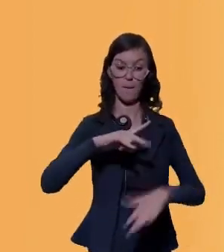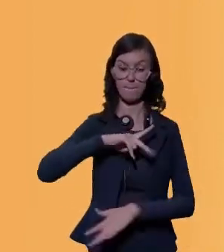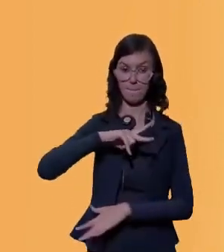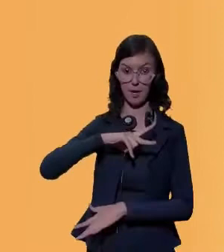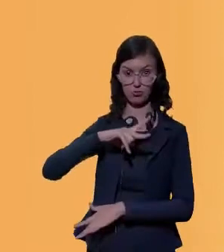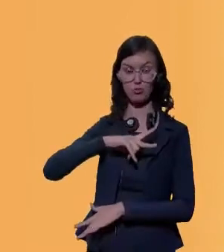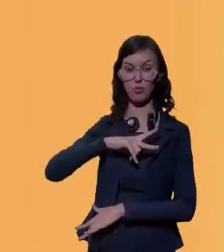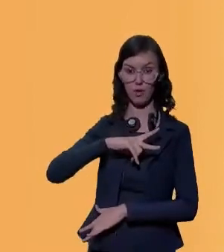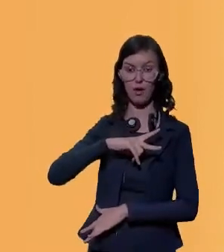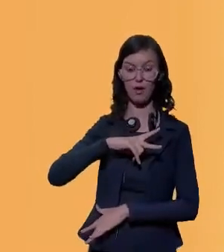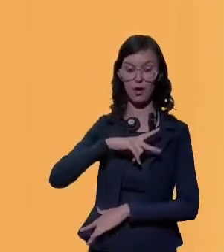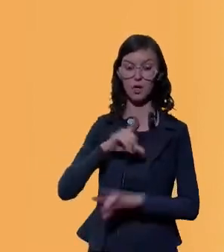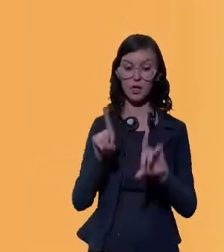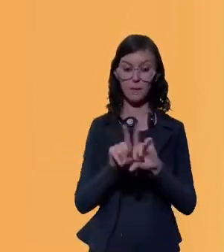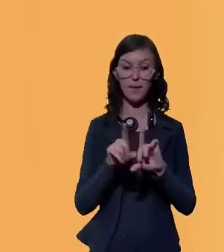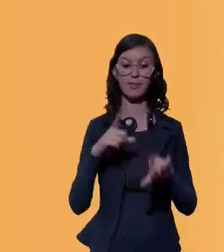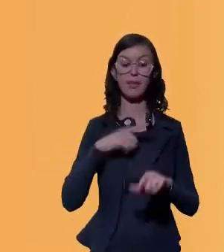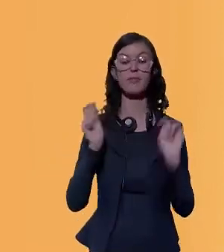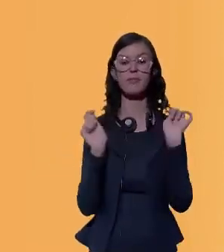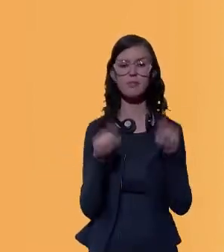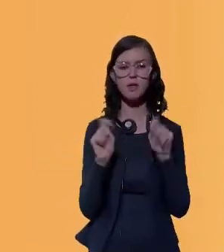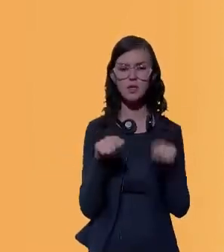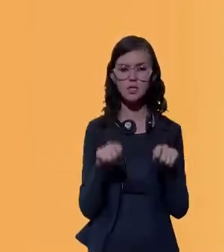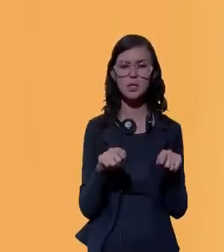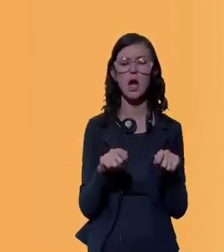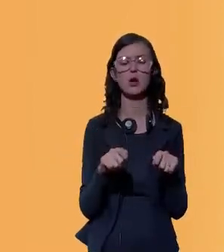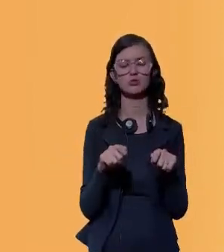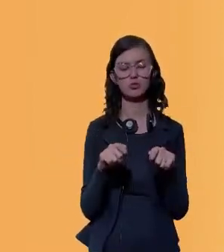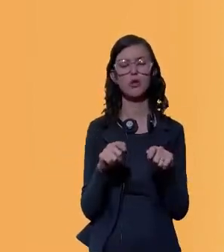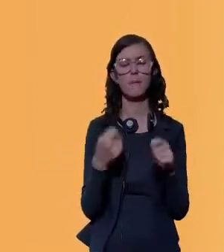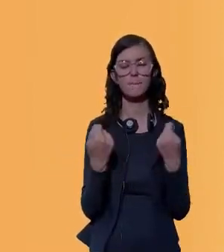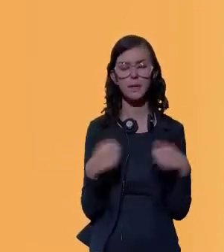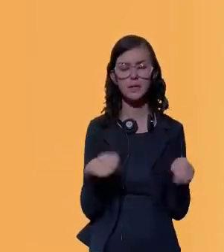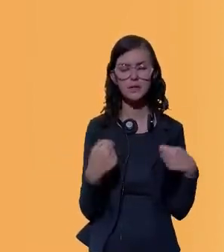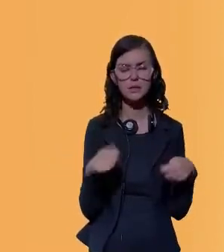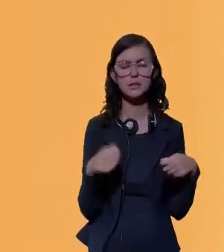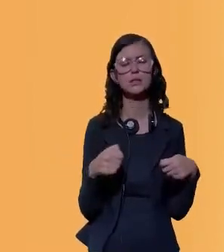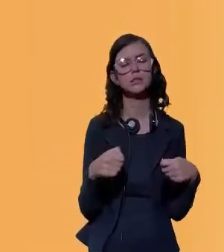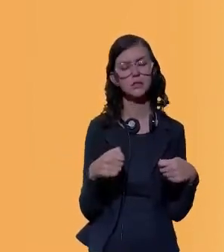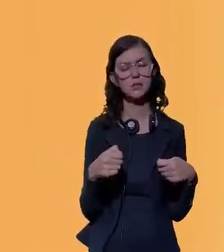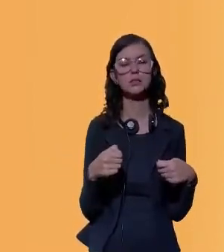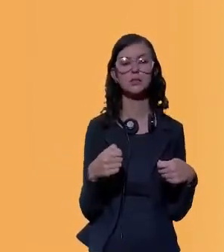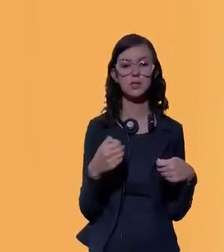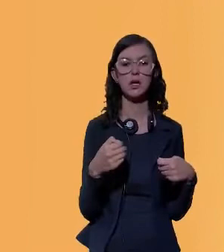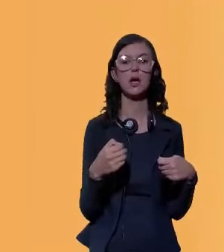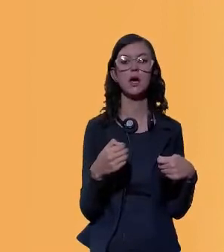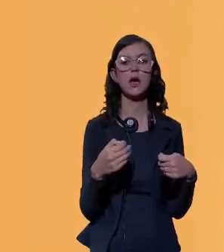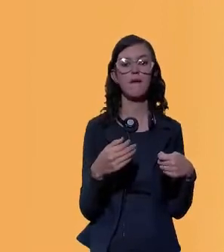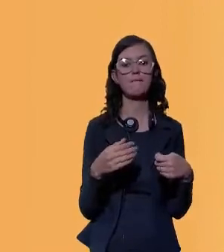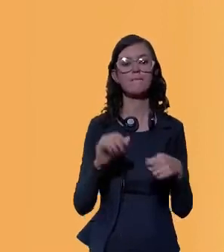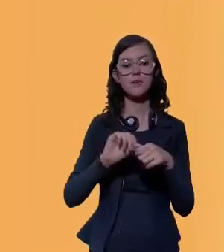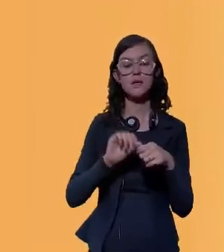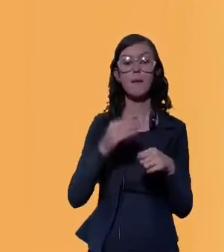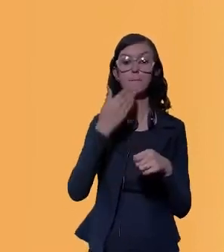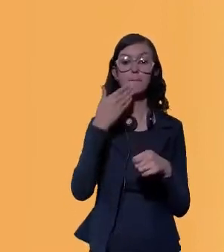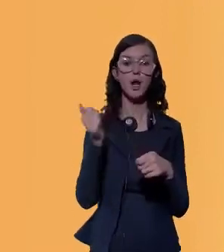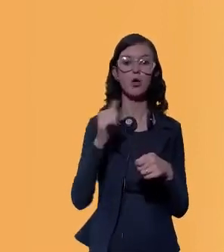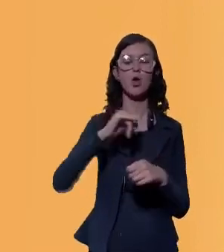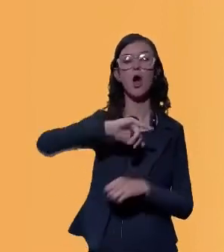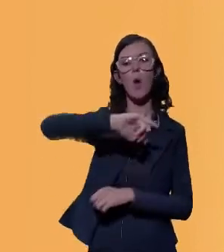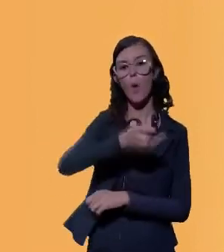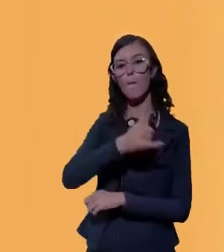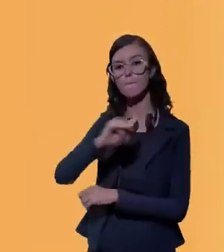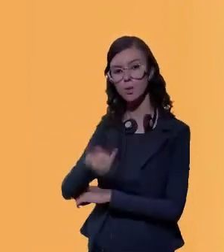geram uma necessidade, geram uma condição muito melhor de oportunidade para esta